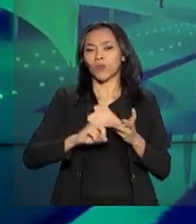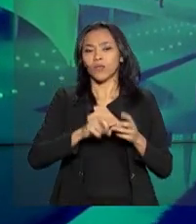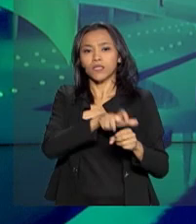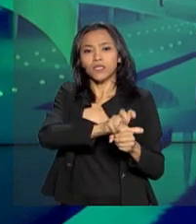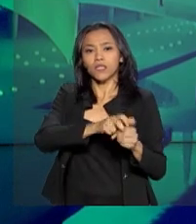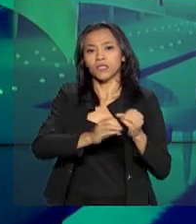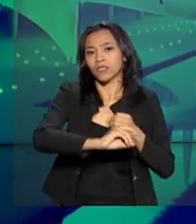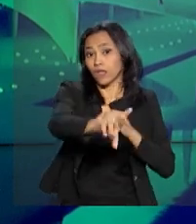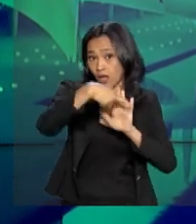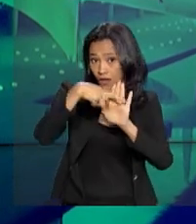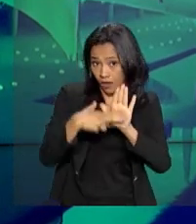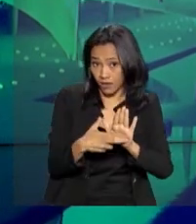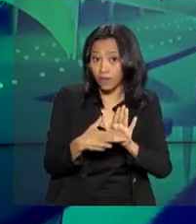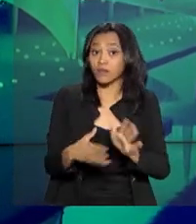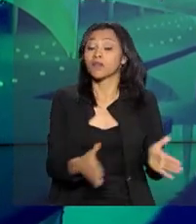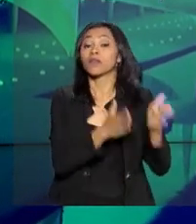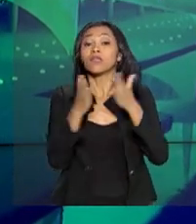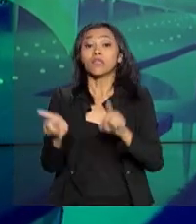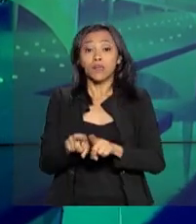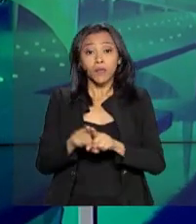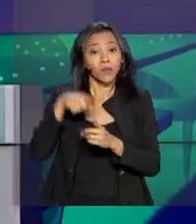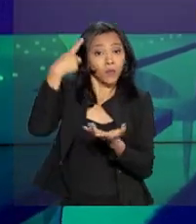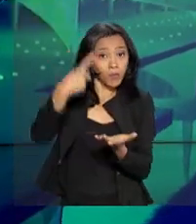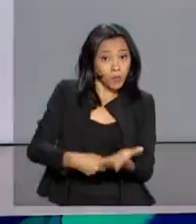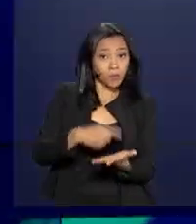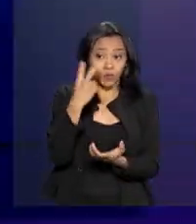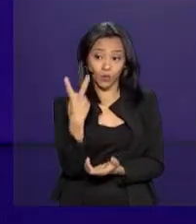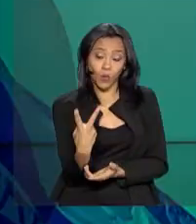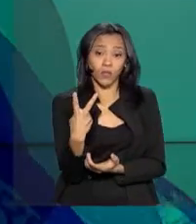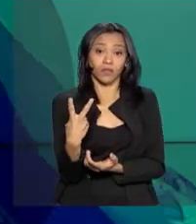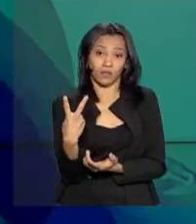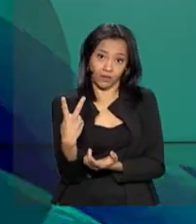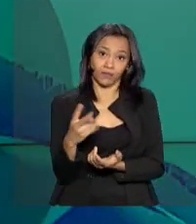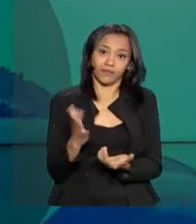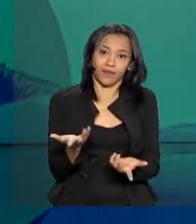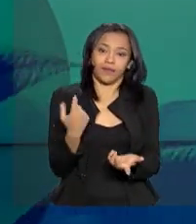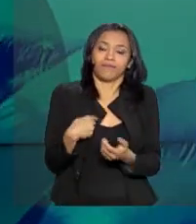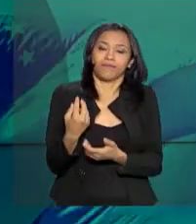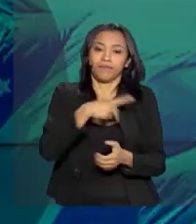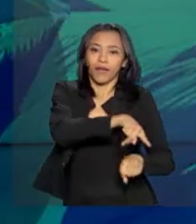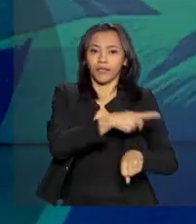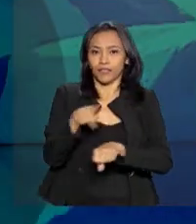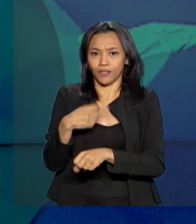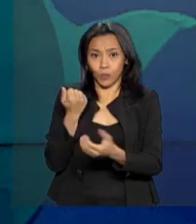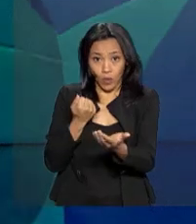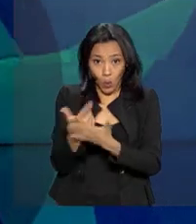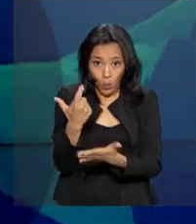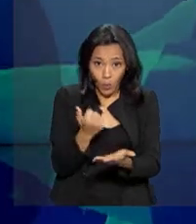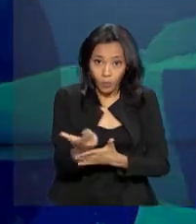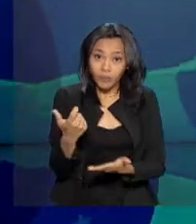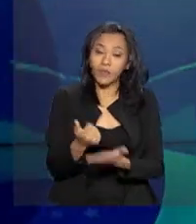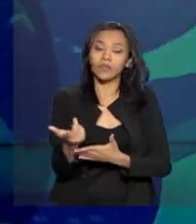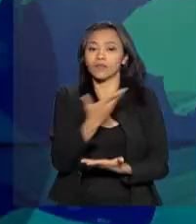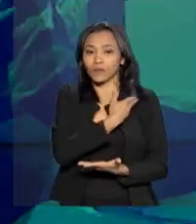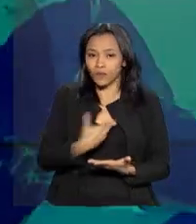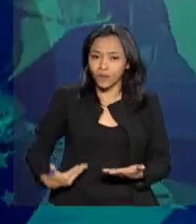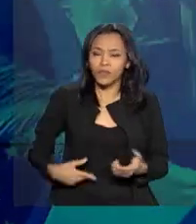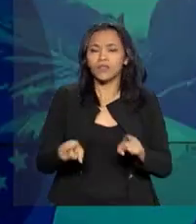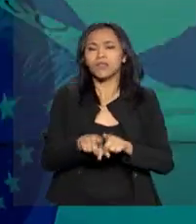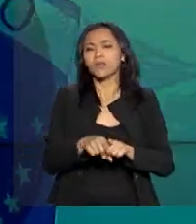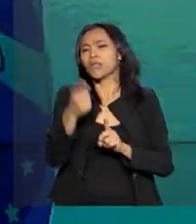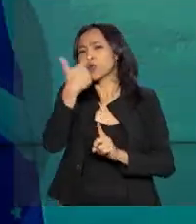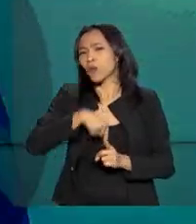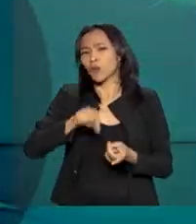também incorporados acordos firmados pelos dois países, como o Protocolo de Compras Públicas e o de Investimentos em Instituições